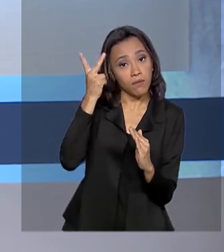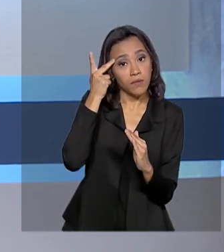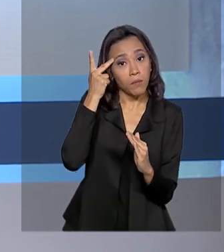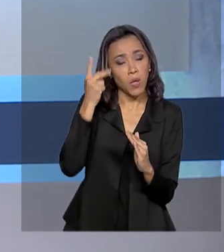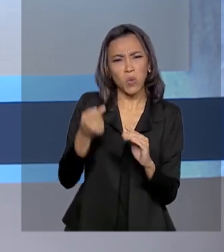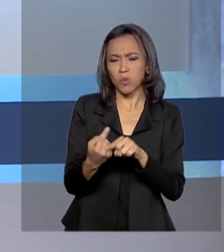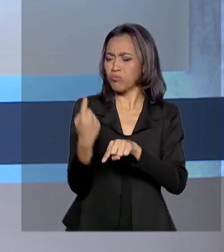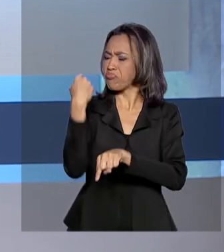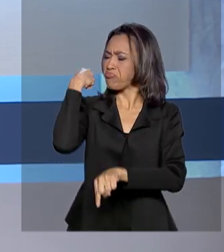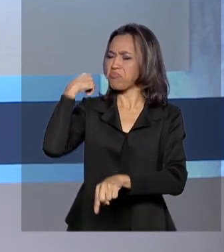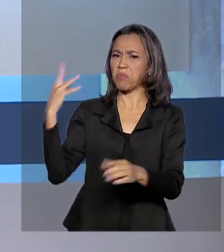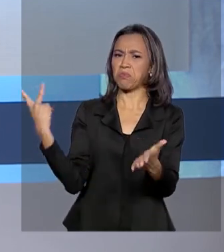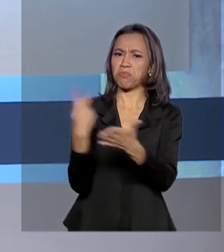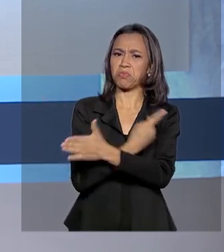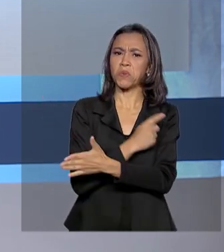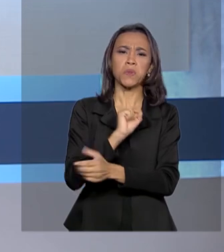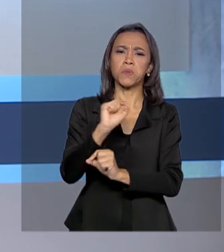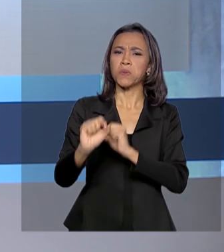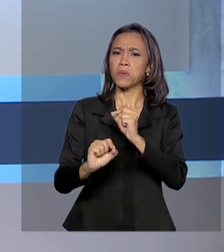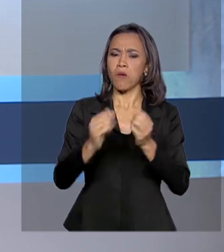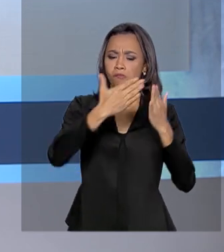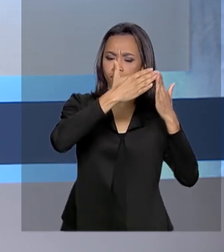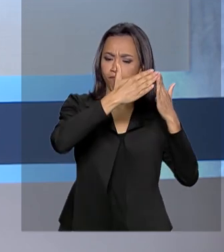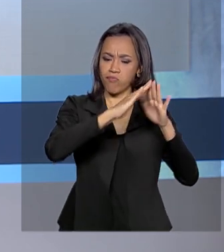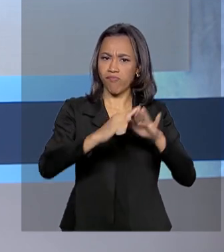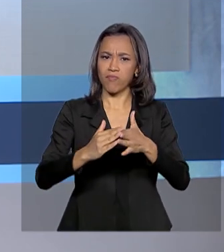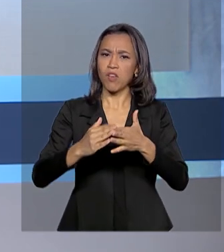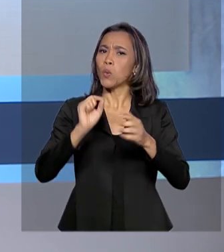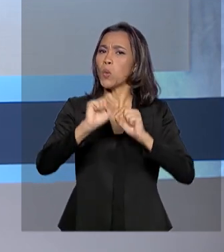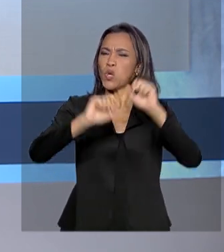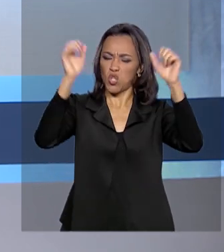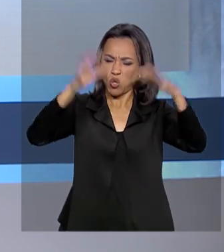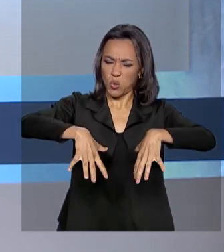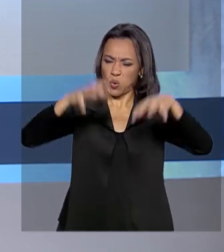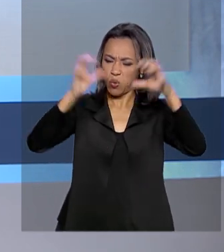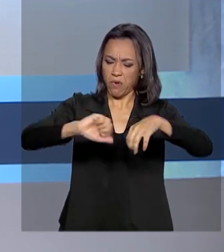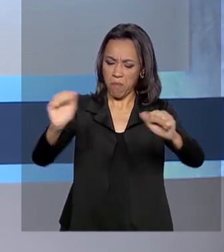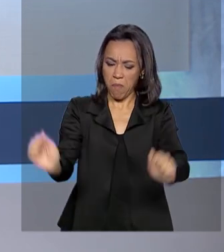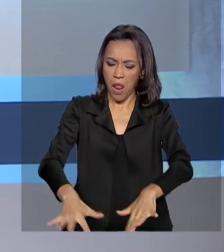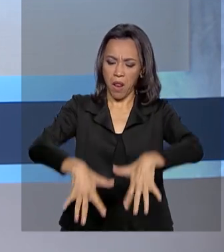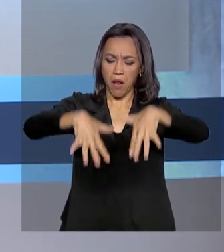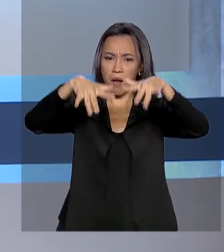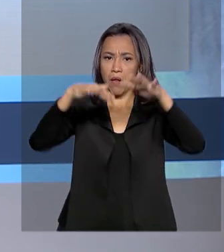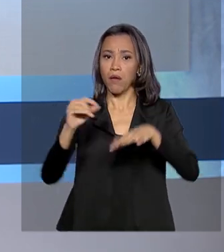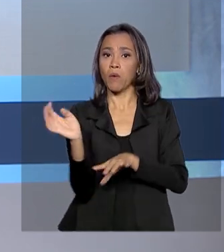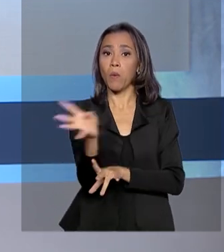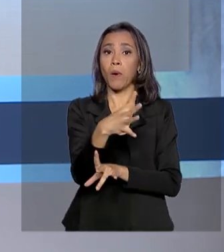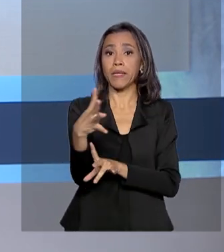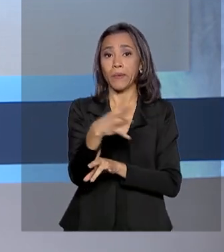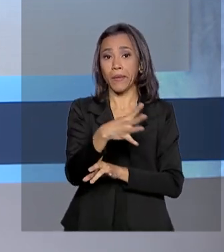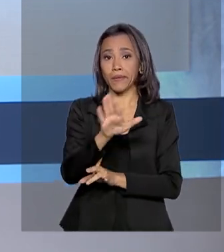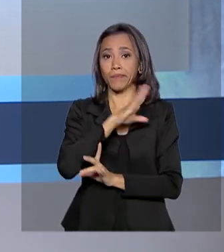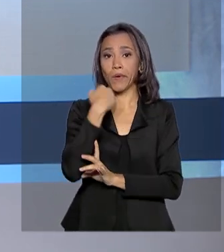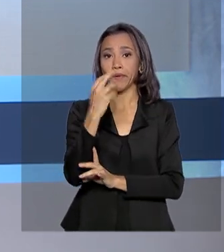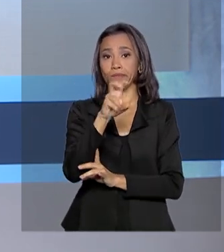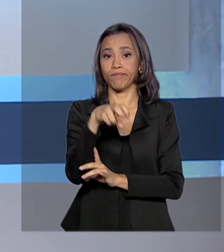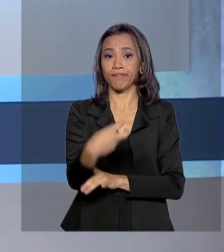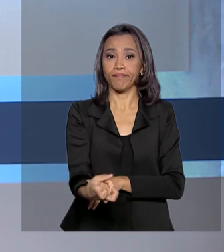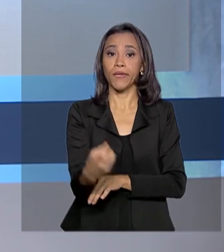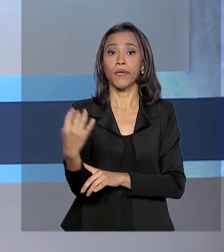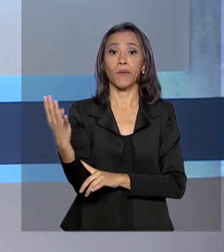Nos últimos dias, a região da Baixada Santista foi atingida por fortes chuvas, deixando pelo menos 44 mortos e 34